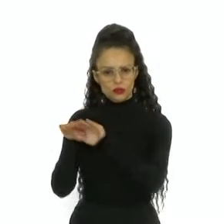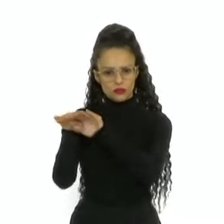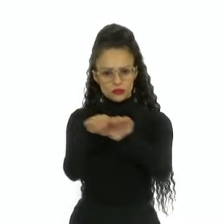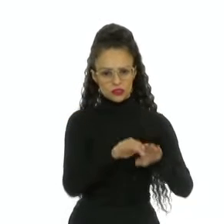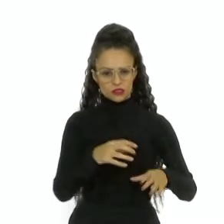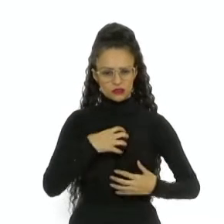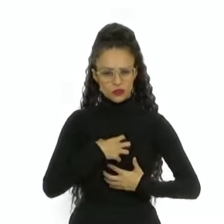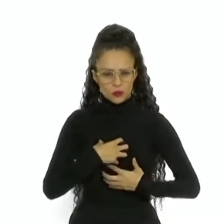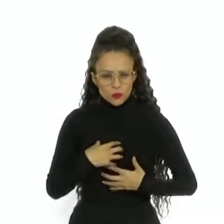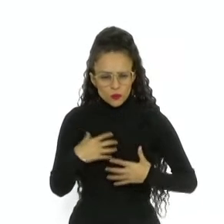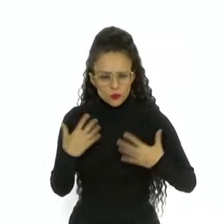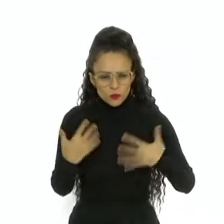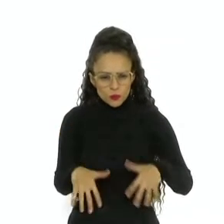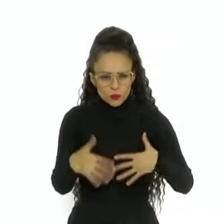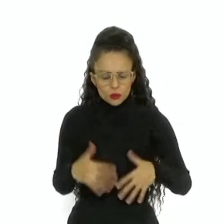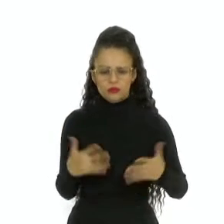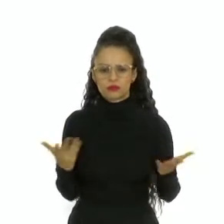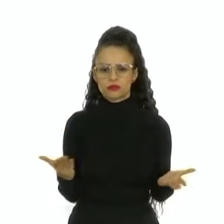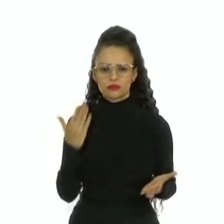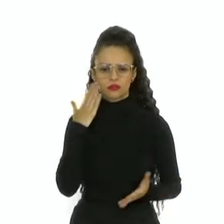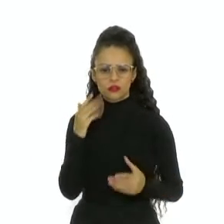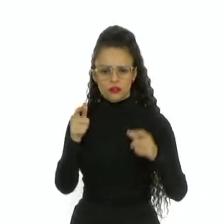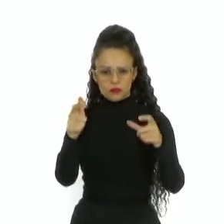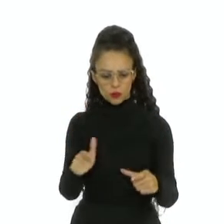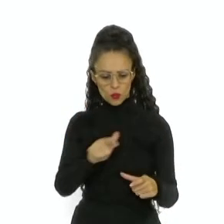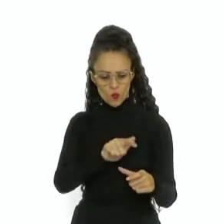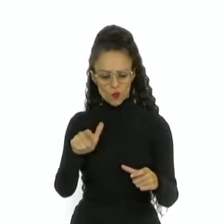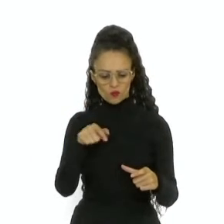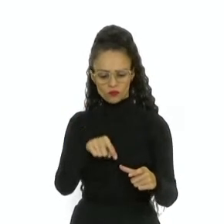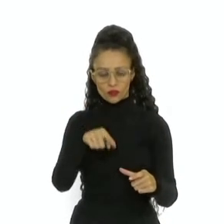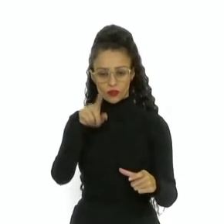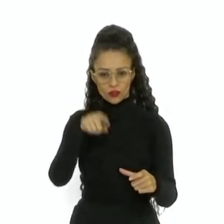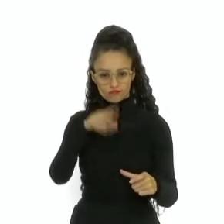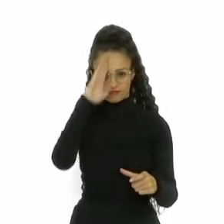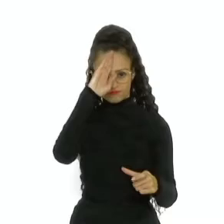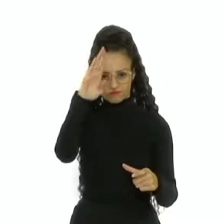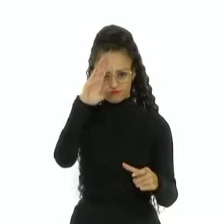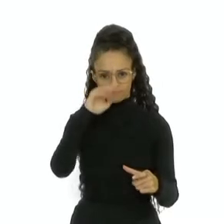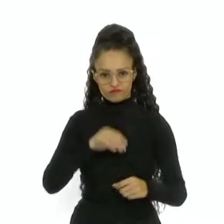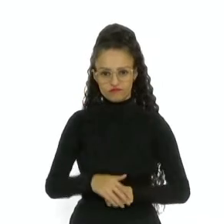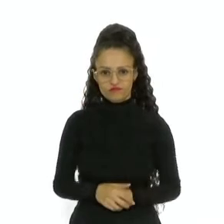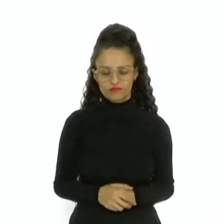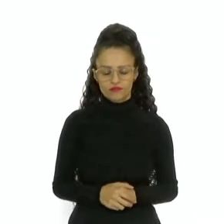a dar um calafrio, saber que o prato vazio é o prato principal.